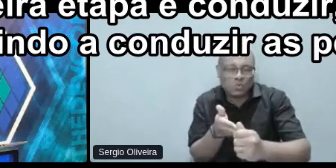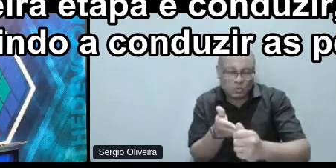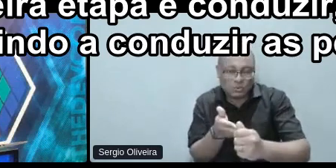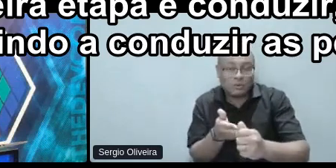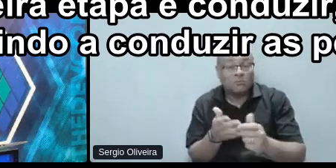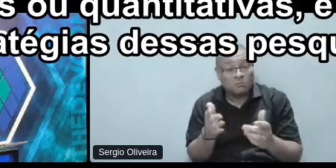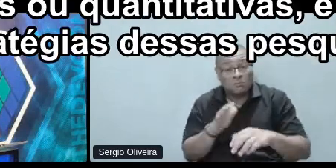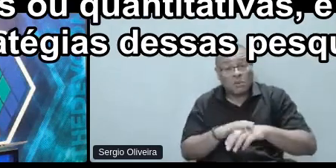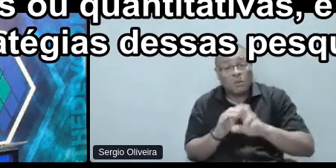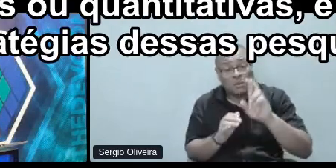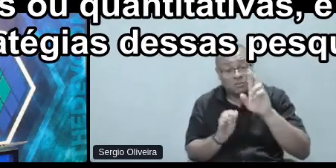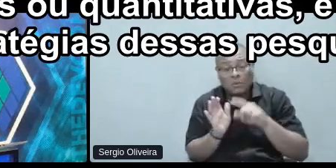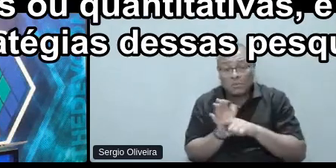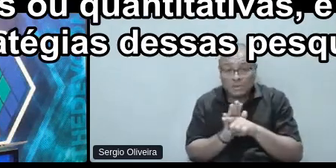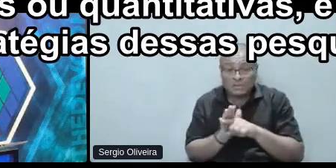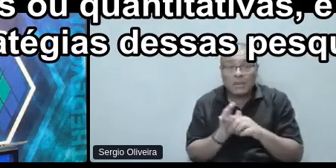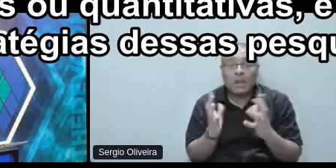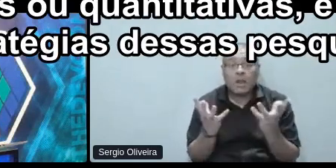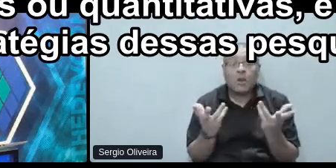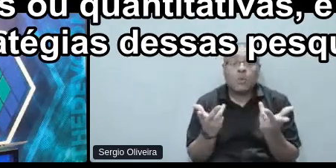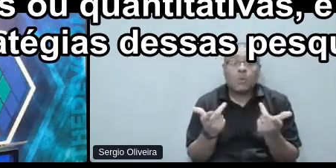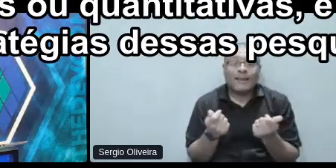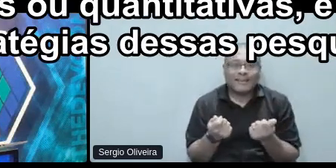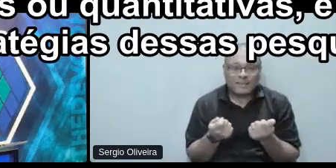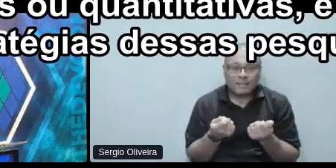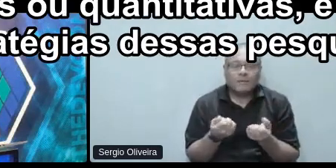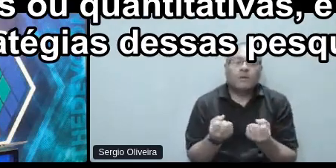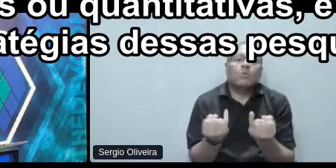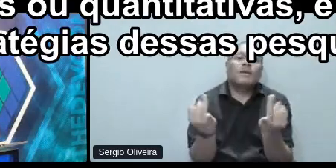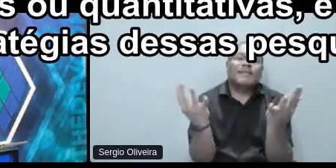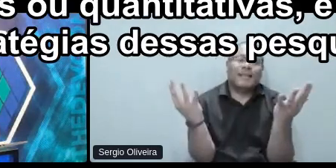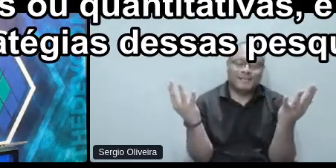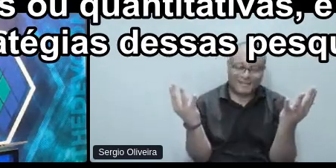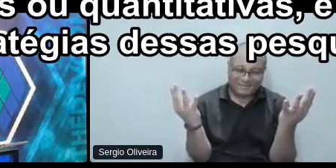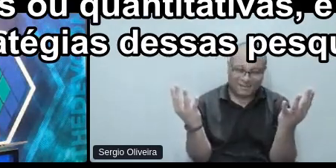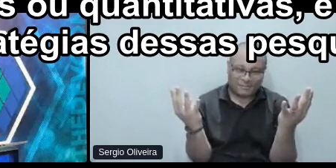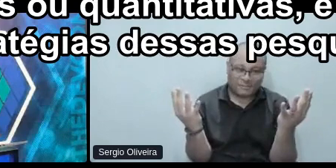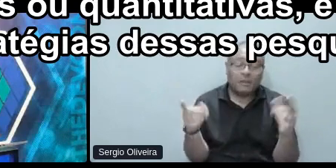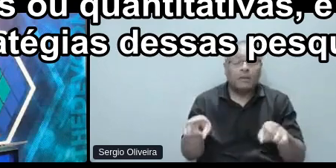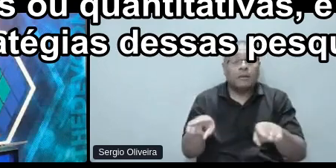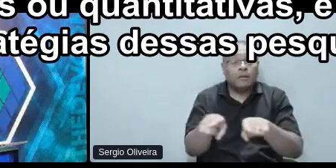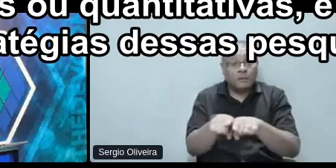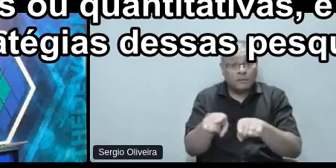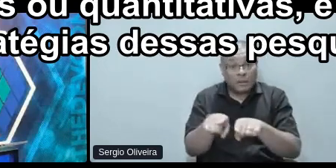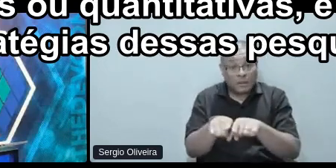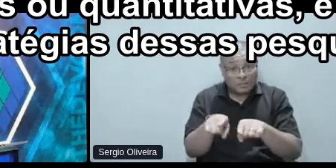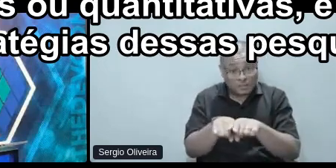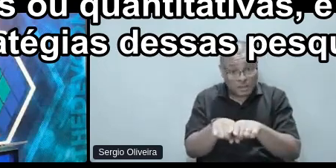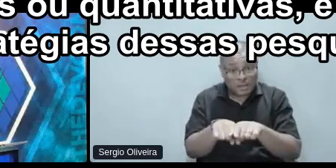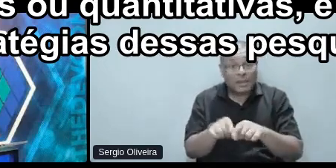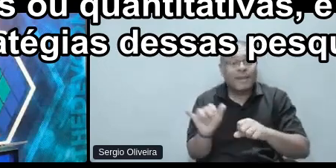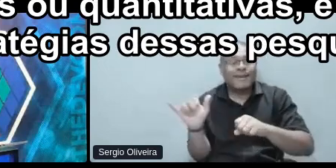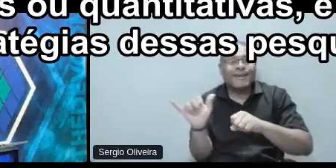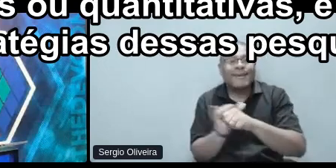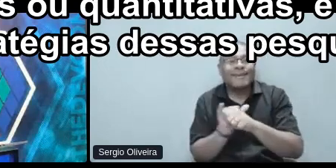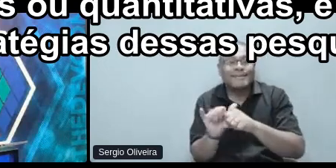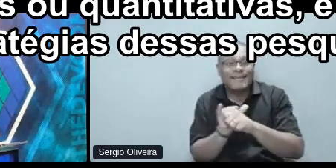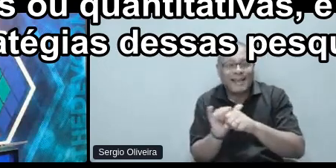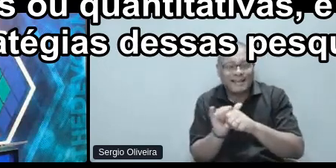pesquisas, tanto qualitativas ou quantitativas, e também conduzir as estratégias dessas